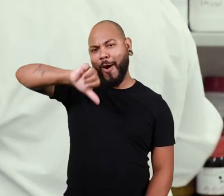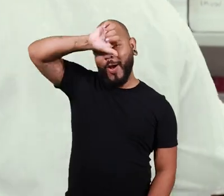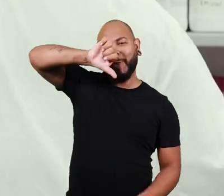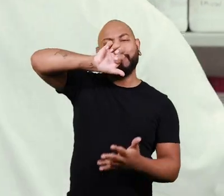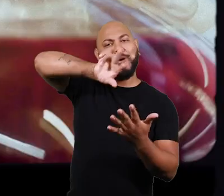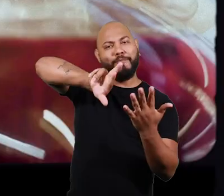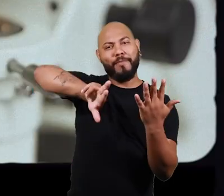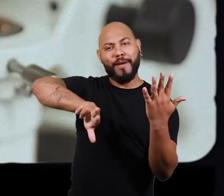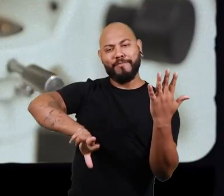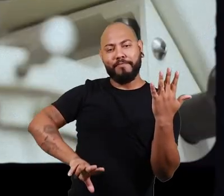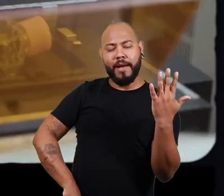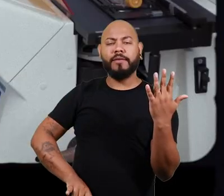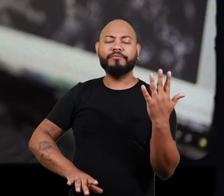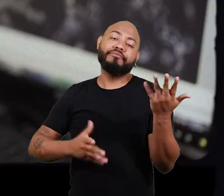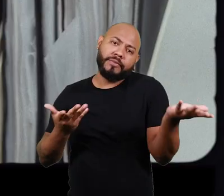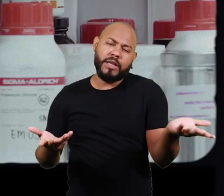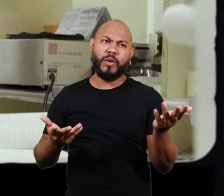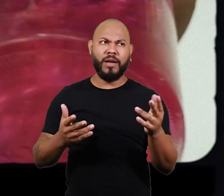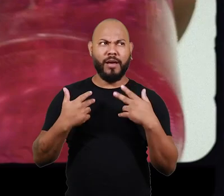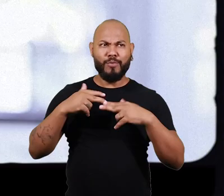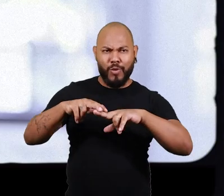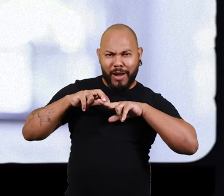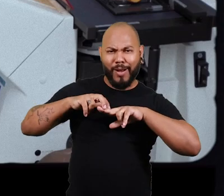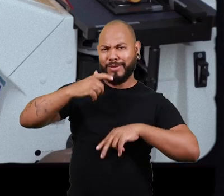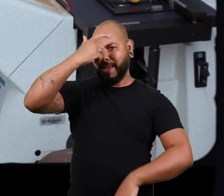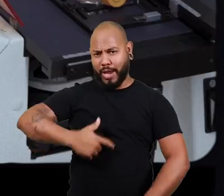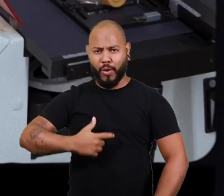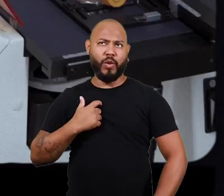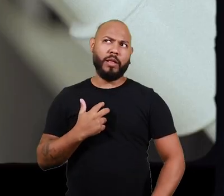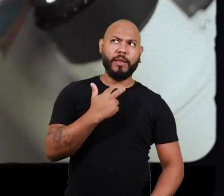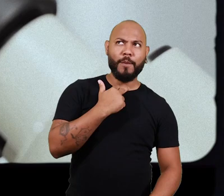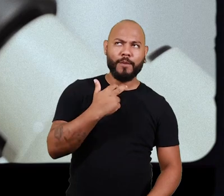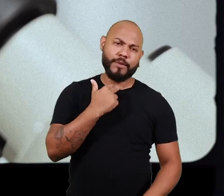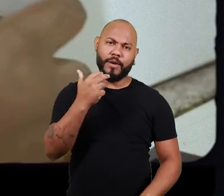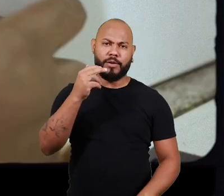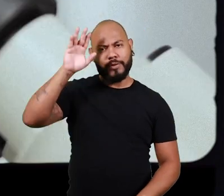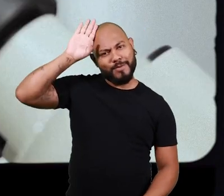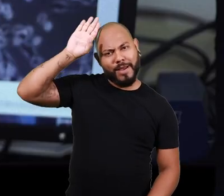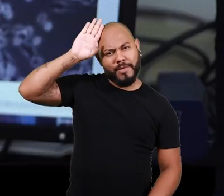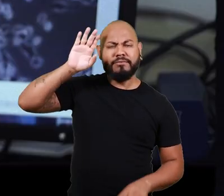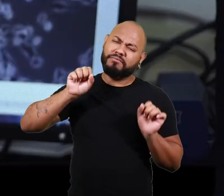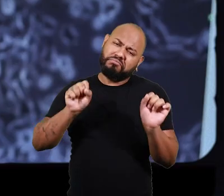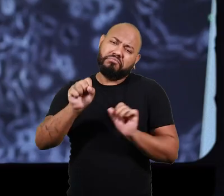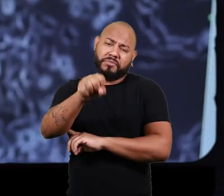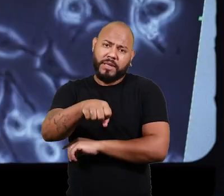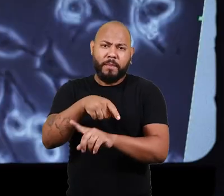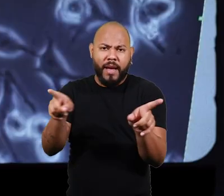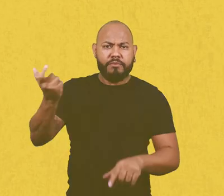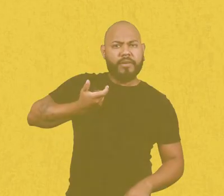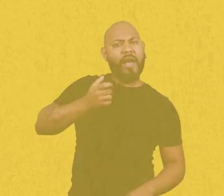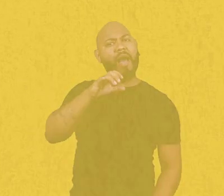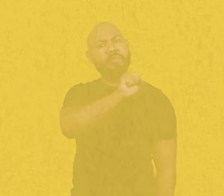a gente sempre fala. Não é questão de me falar que eu não posso ser uma babá. Não é isso. A questão é a pressa de me rotular.